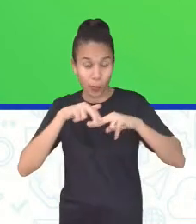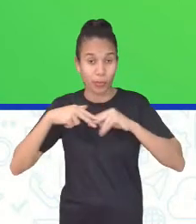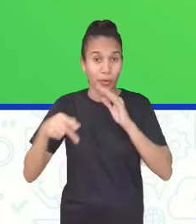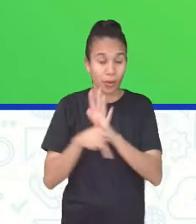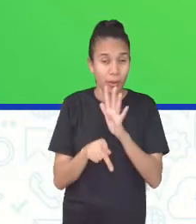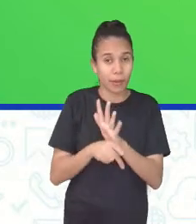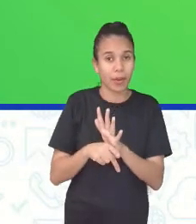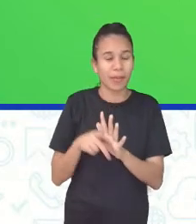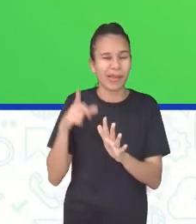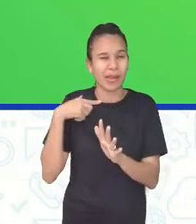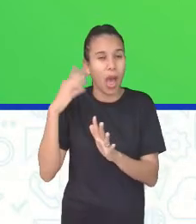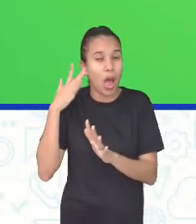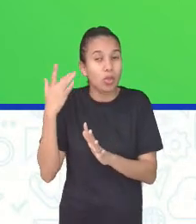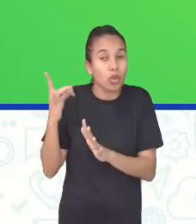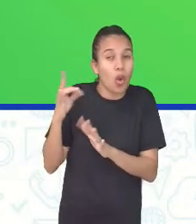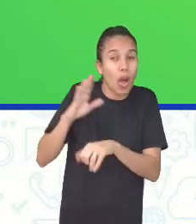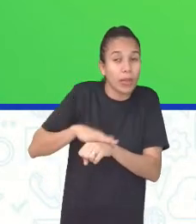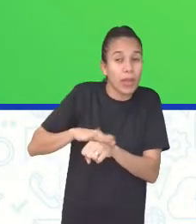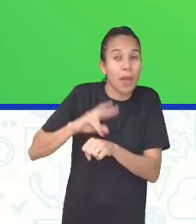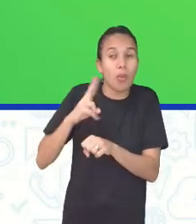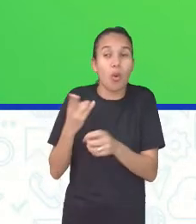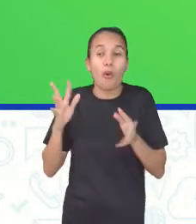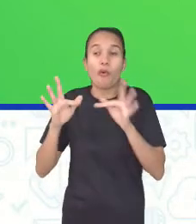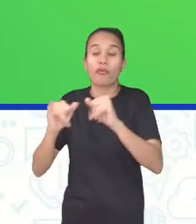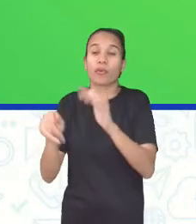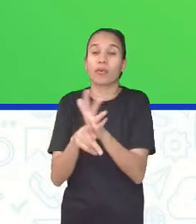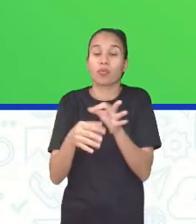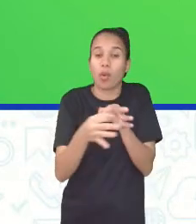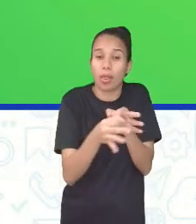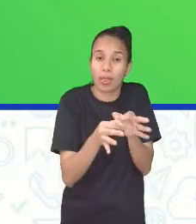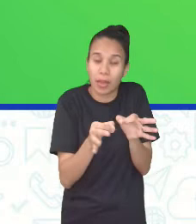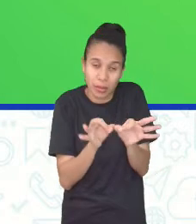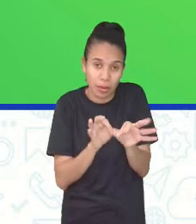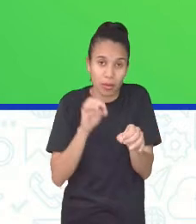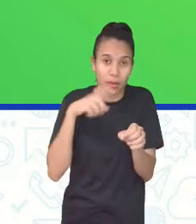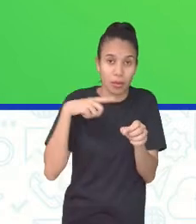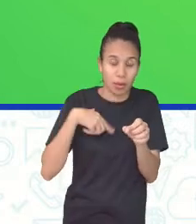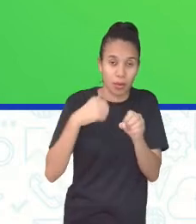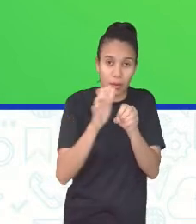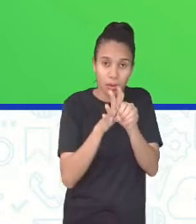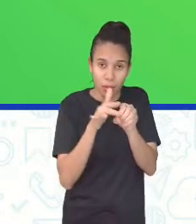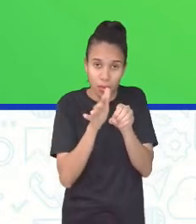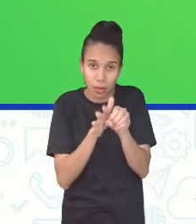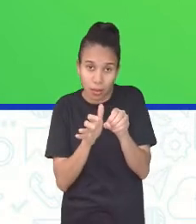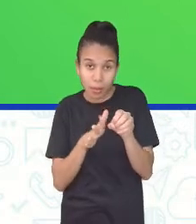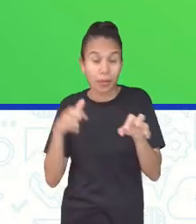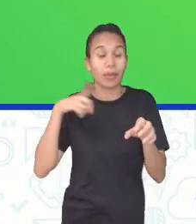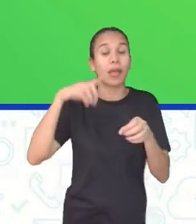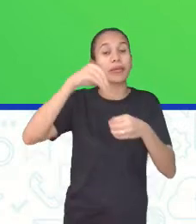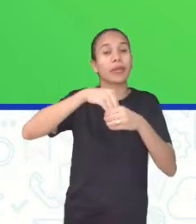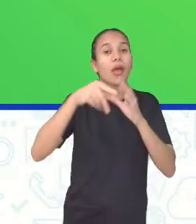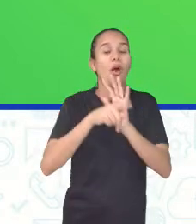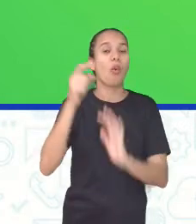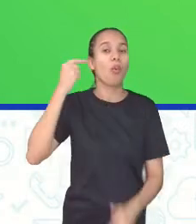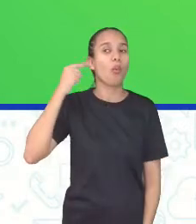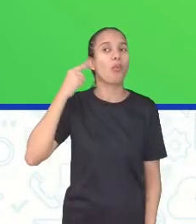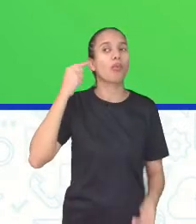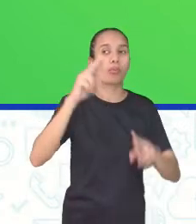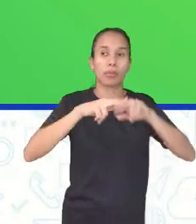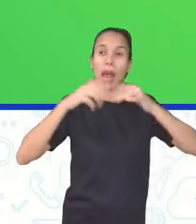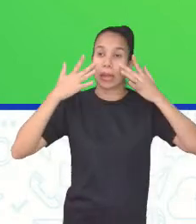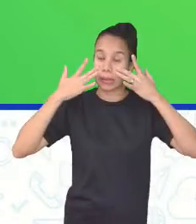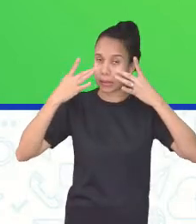lesão temporária ou definitiva das células ciliadas que estão lá no nosso ouvido. E isso aí é um alerta para a gente